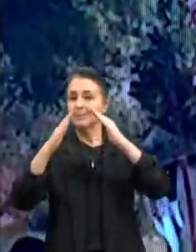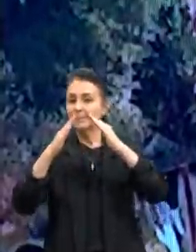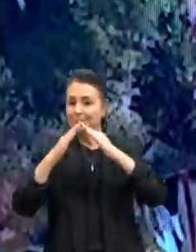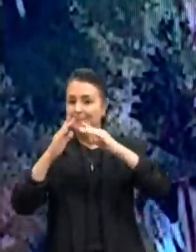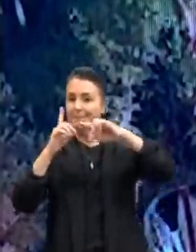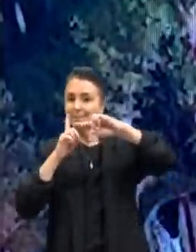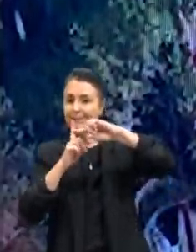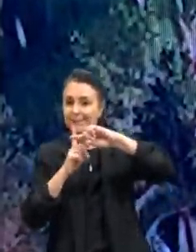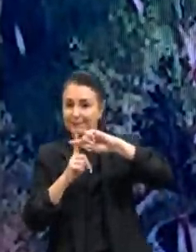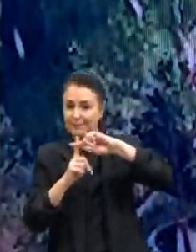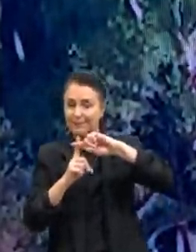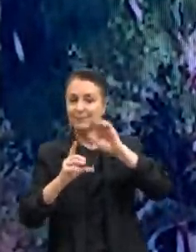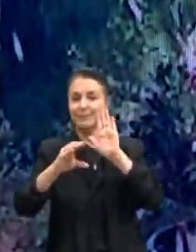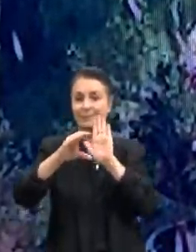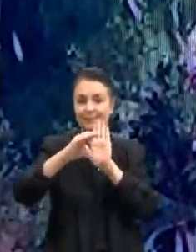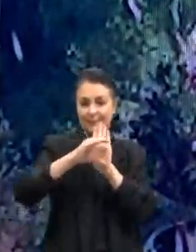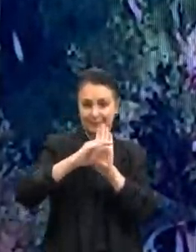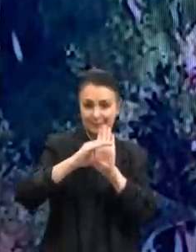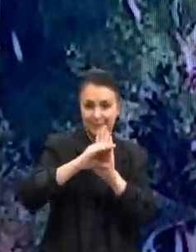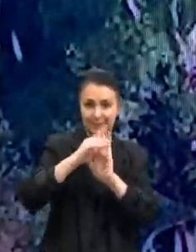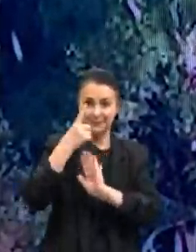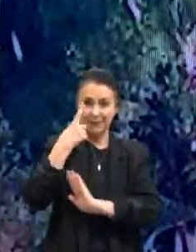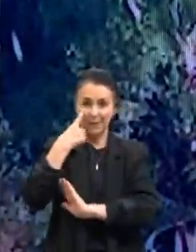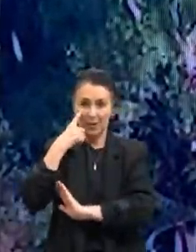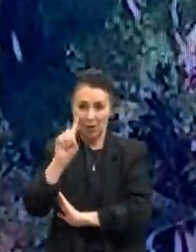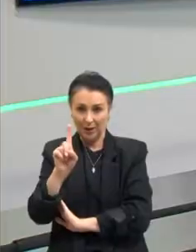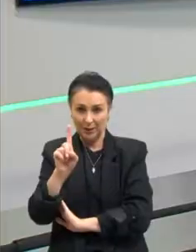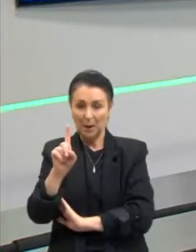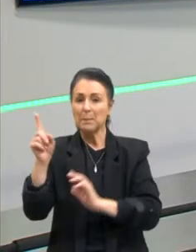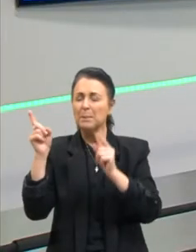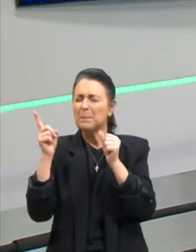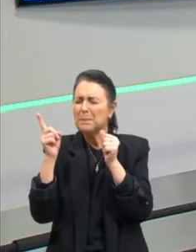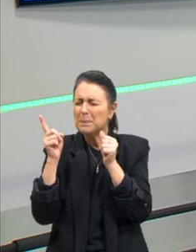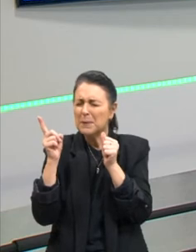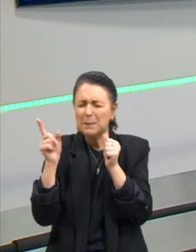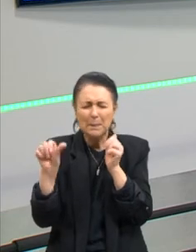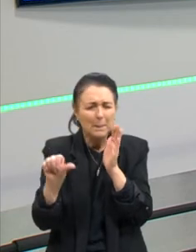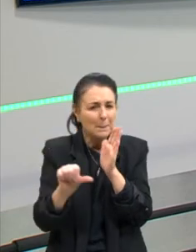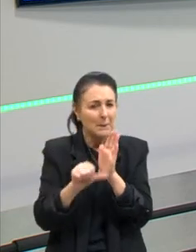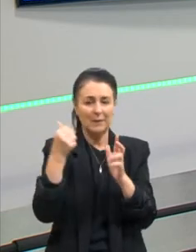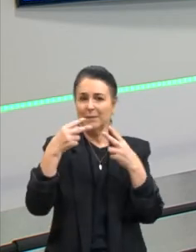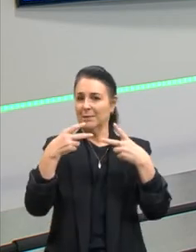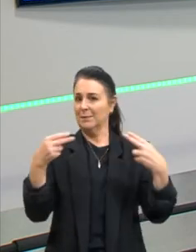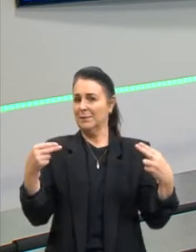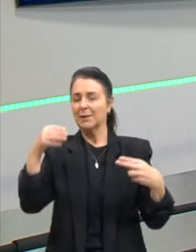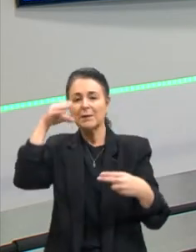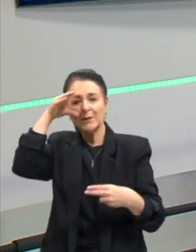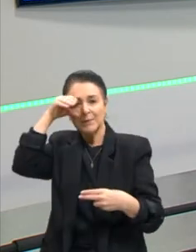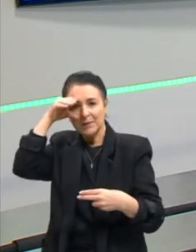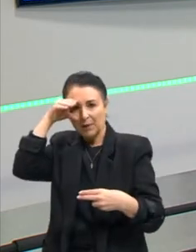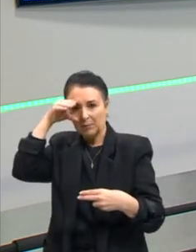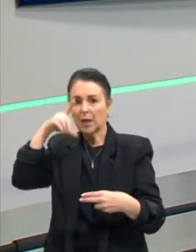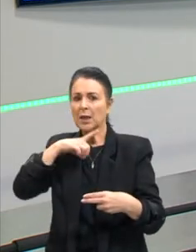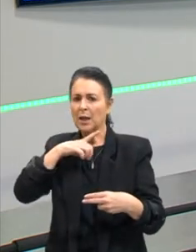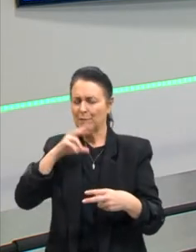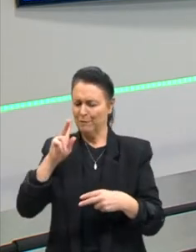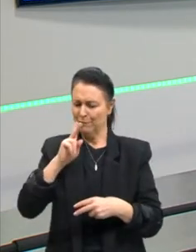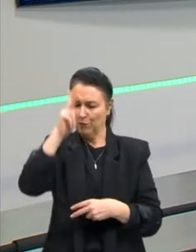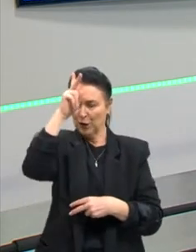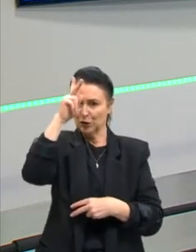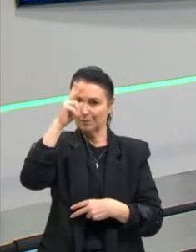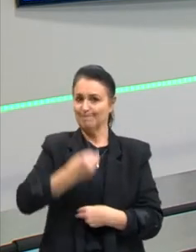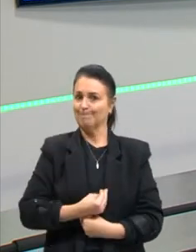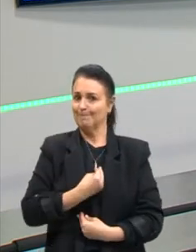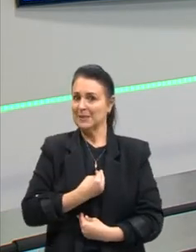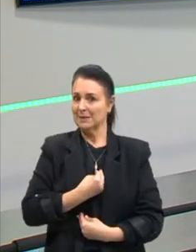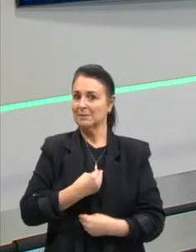é que observamos, ao olhar para essa obra, a igreja. O destaque total é da presença da igreja nesse estado. E ao